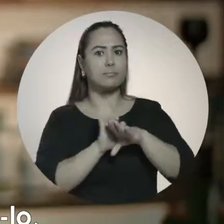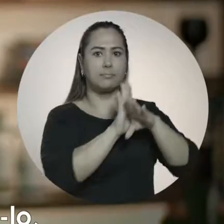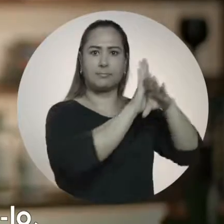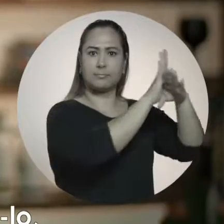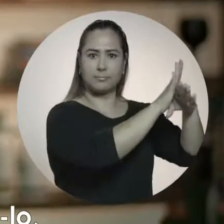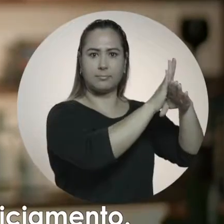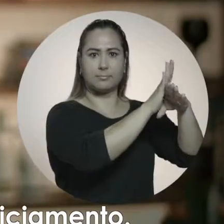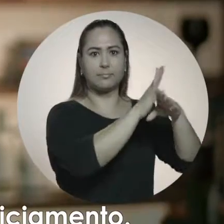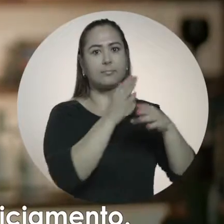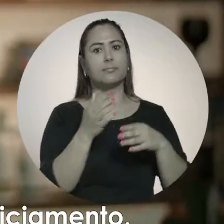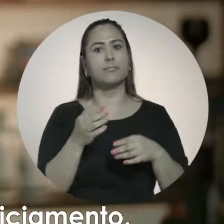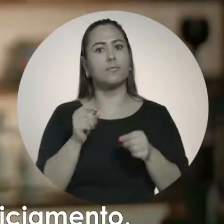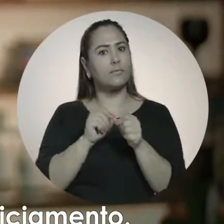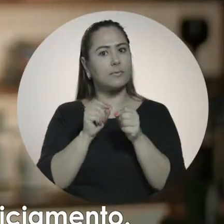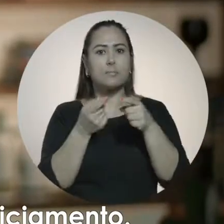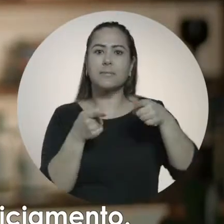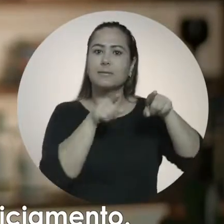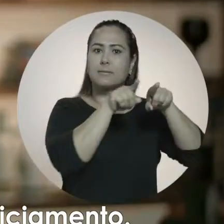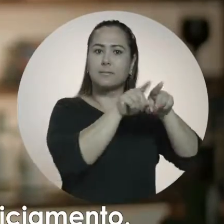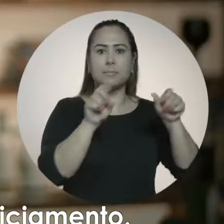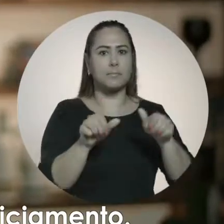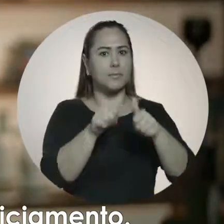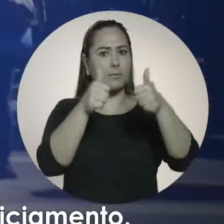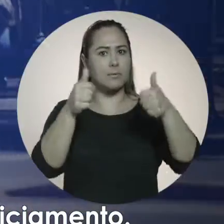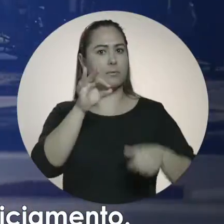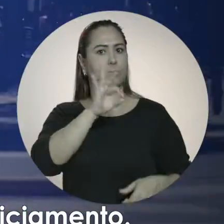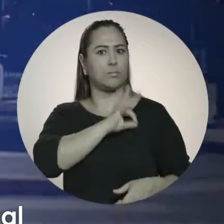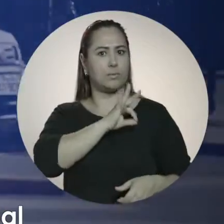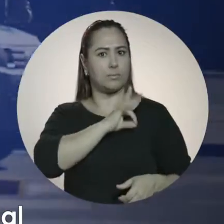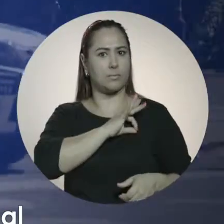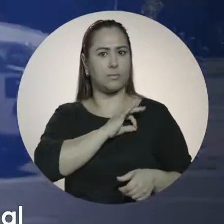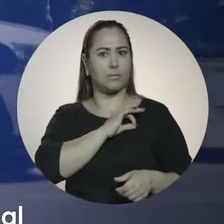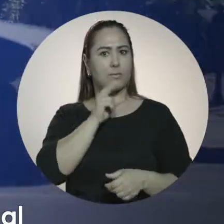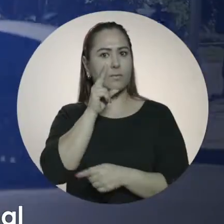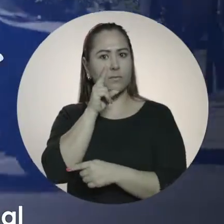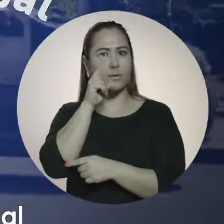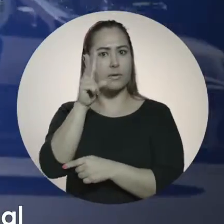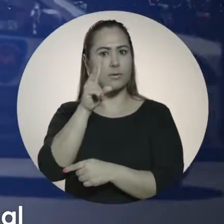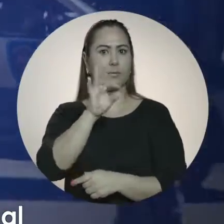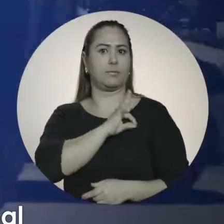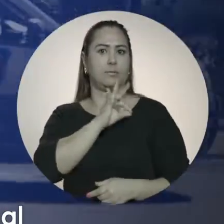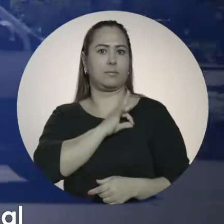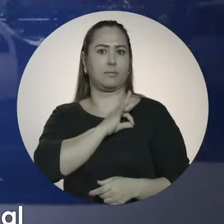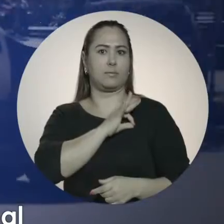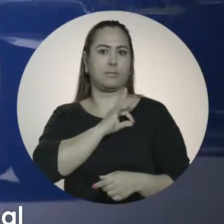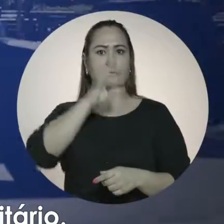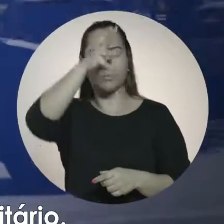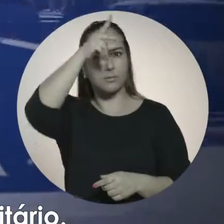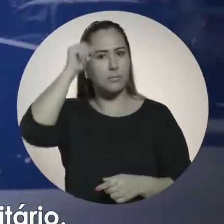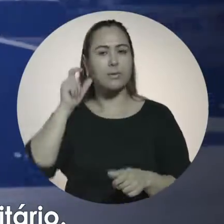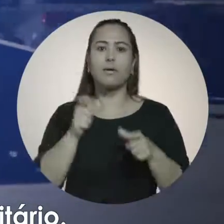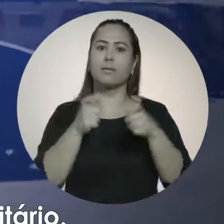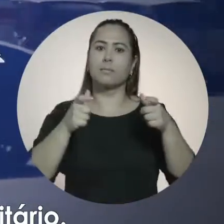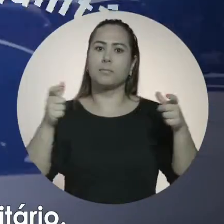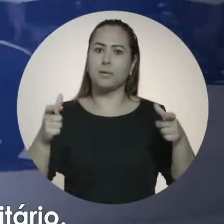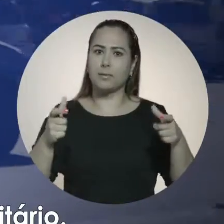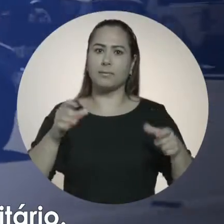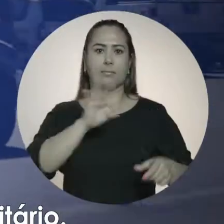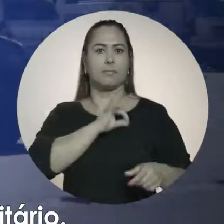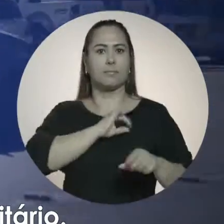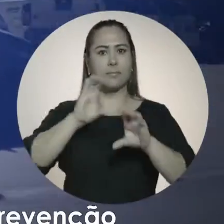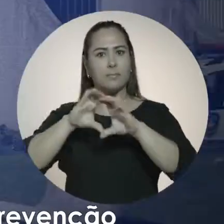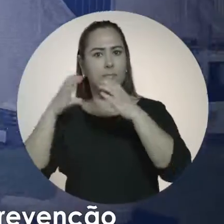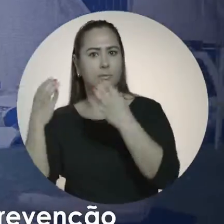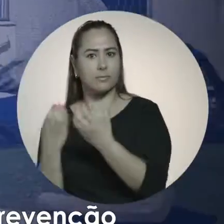a mão para ajudá-lo, através de parcerias que melhorem o policiamento. Vou fortalecer a guarda municipal para ampliar o policiamento